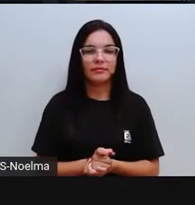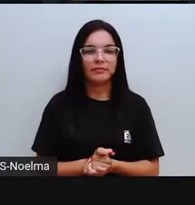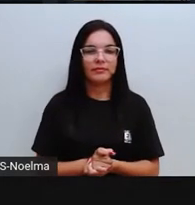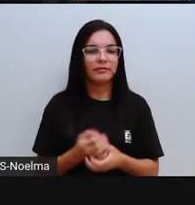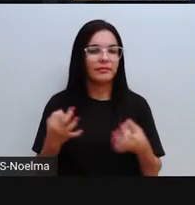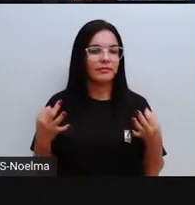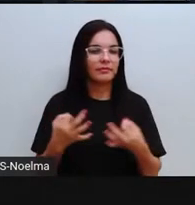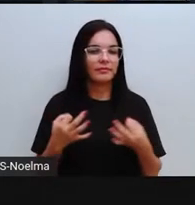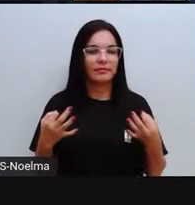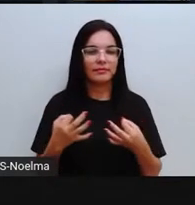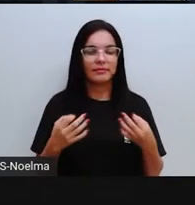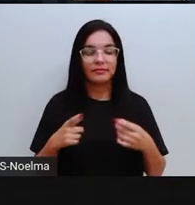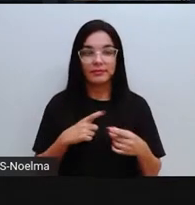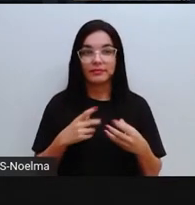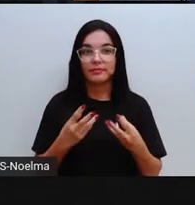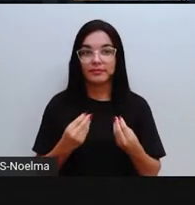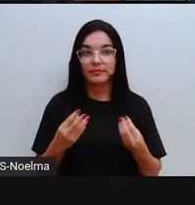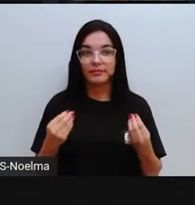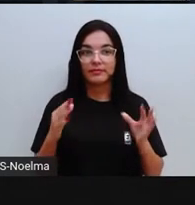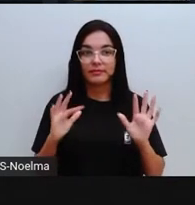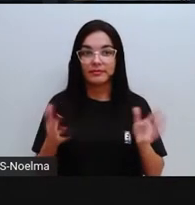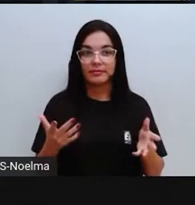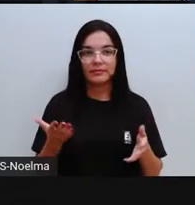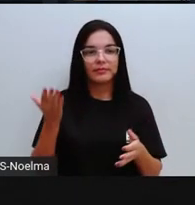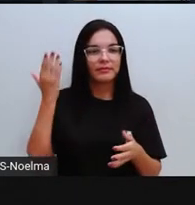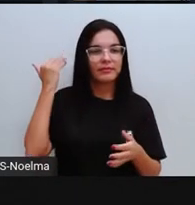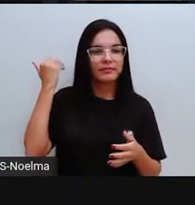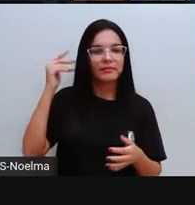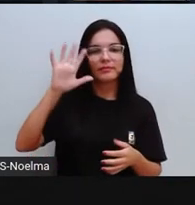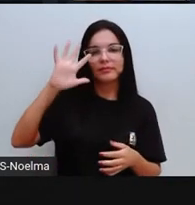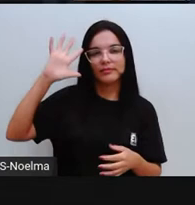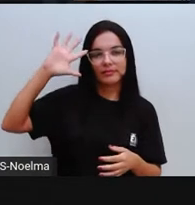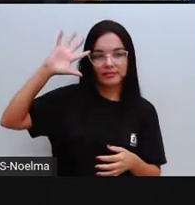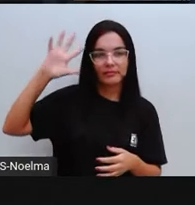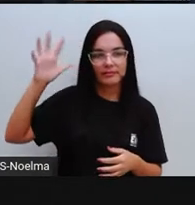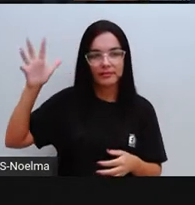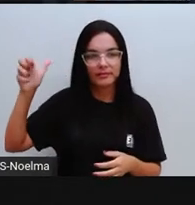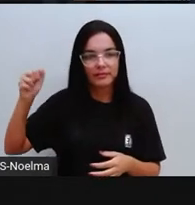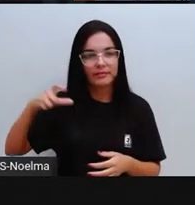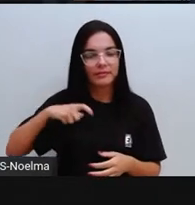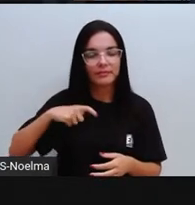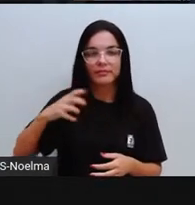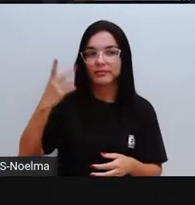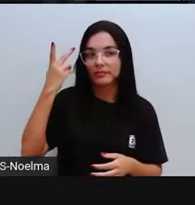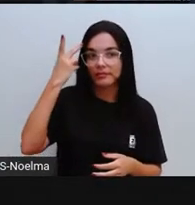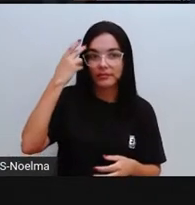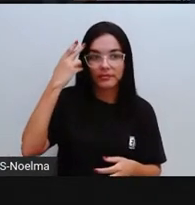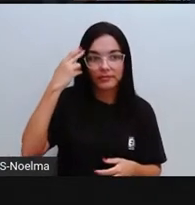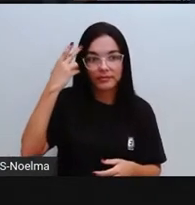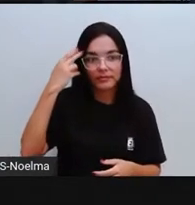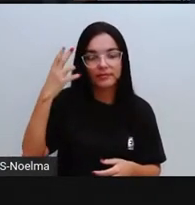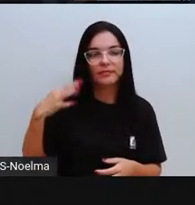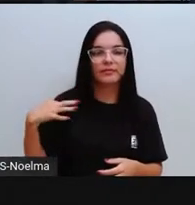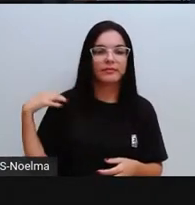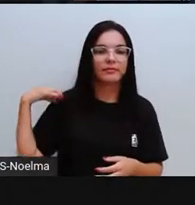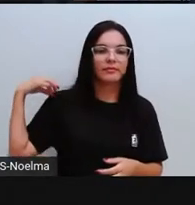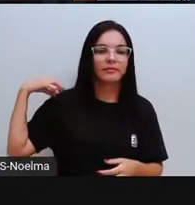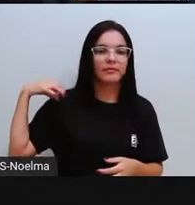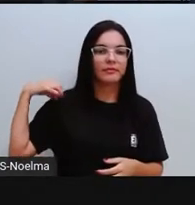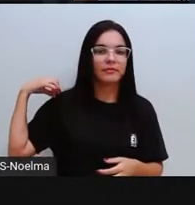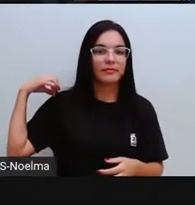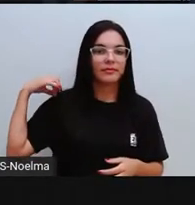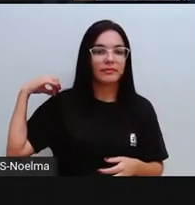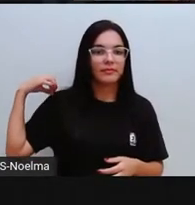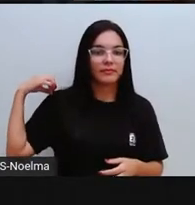cores, né? Nós já vimos também que lá na África é muito comum a gente ver roupas estampadas